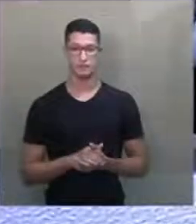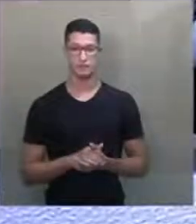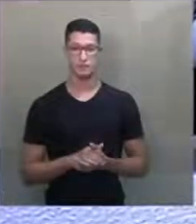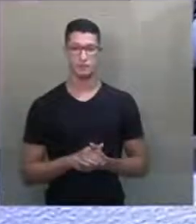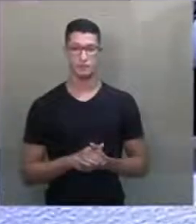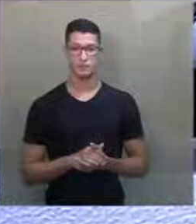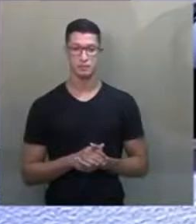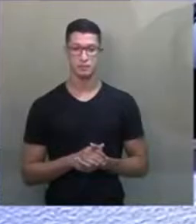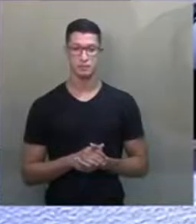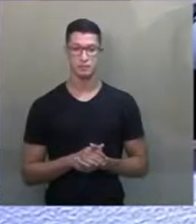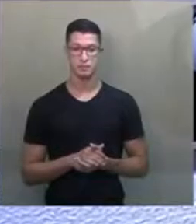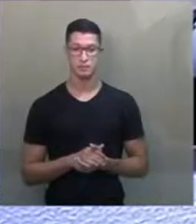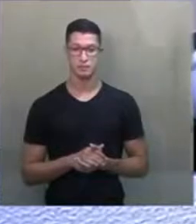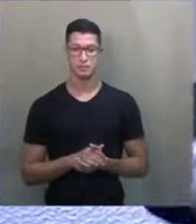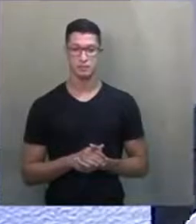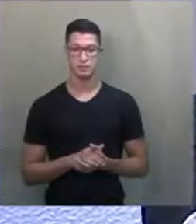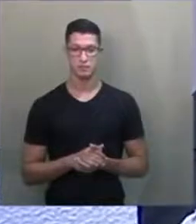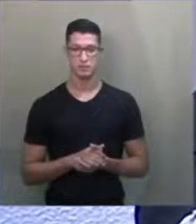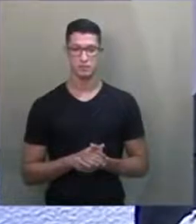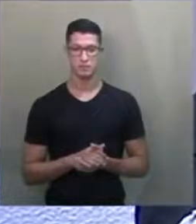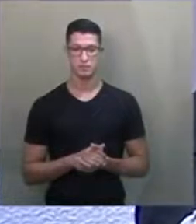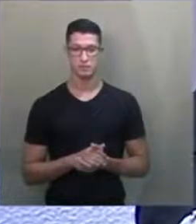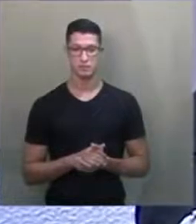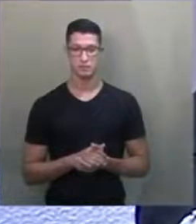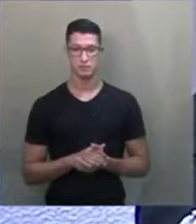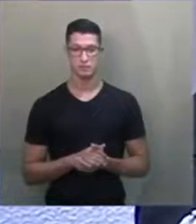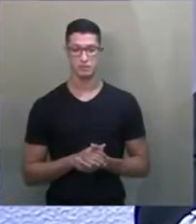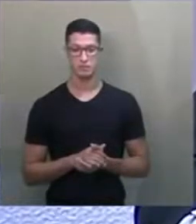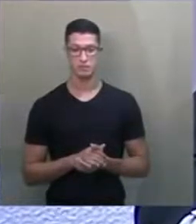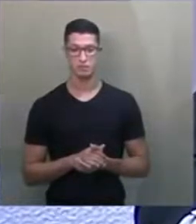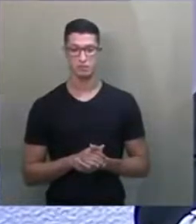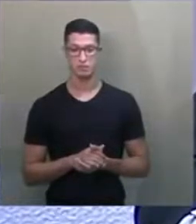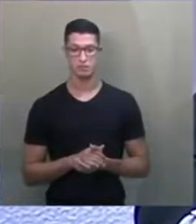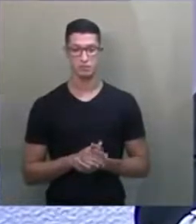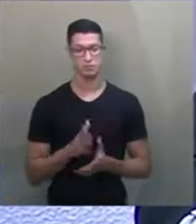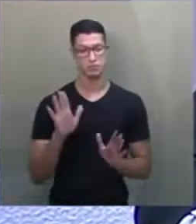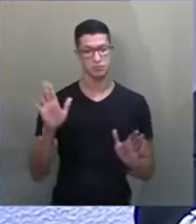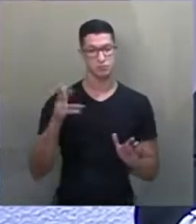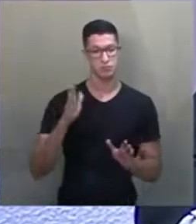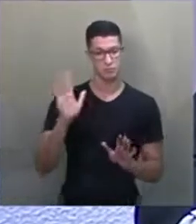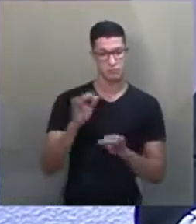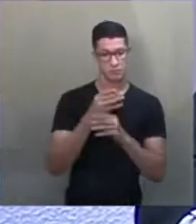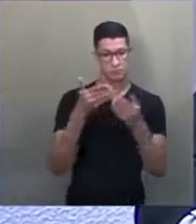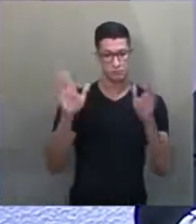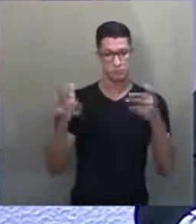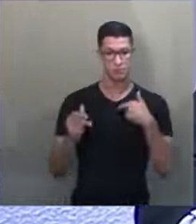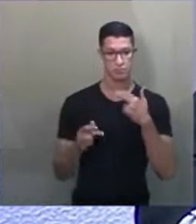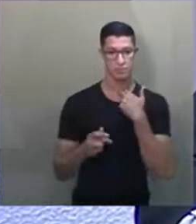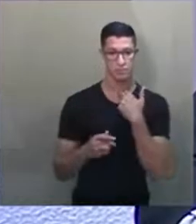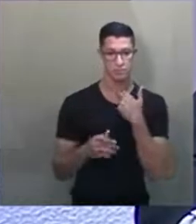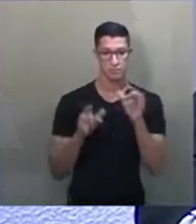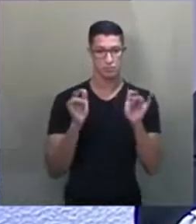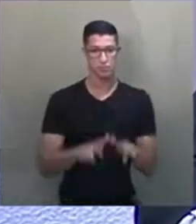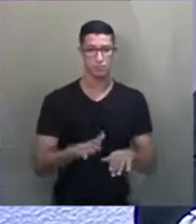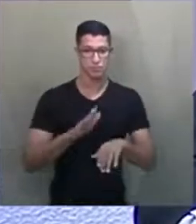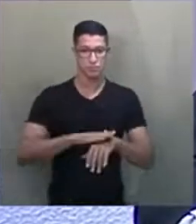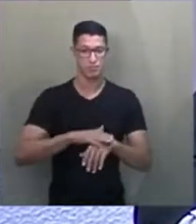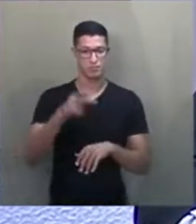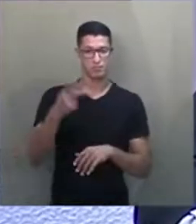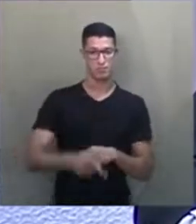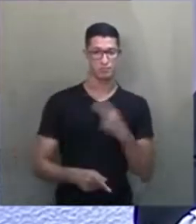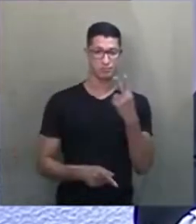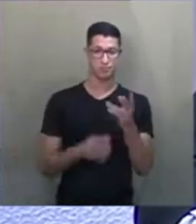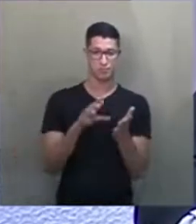permitiu, eu não posso deixar de fazer aqui